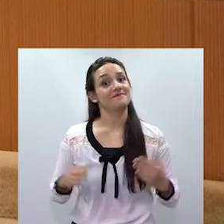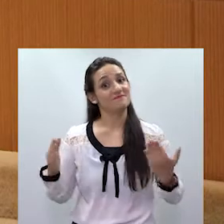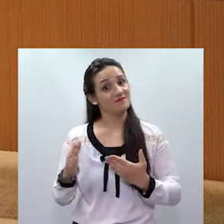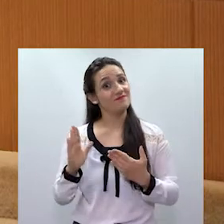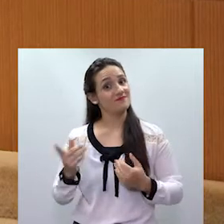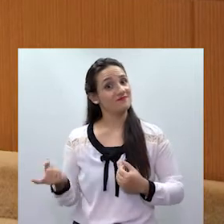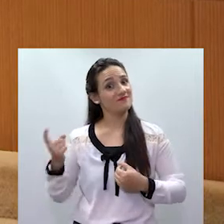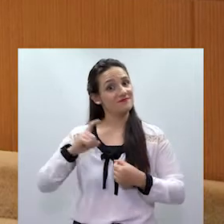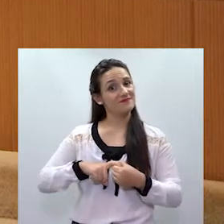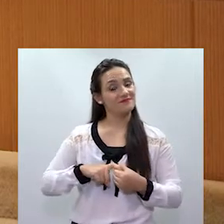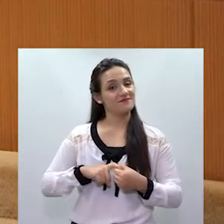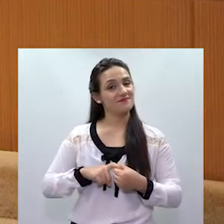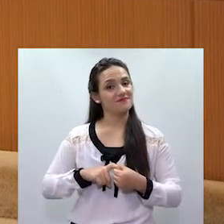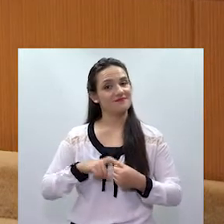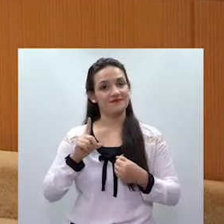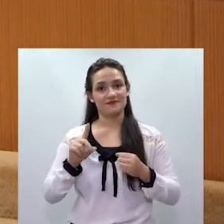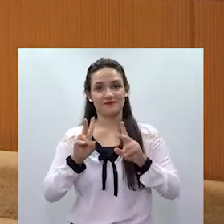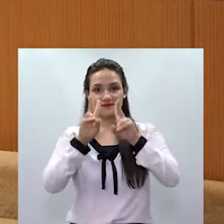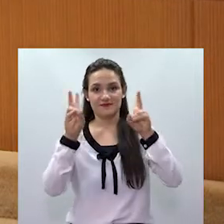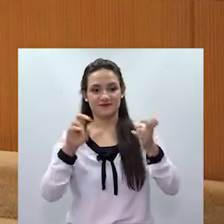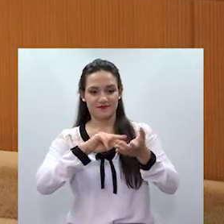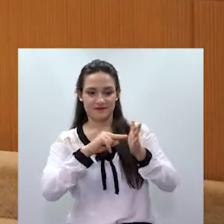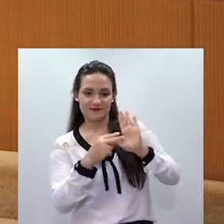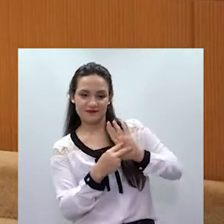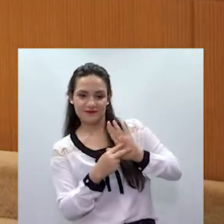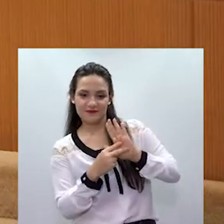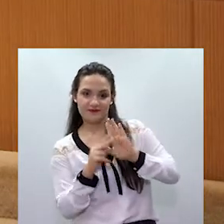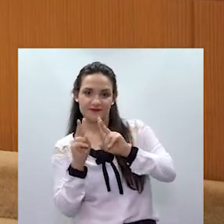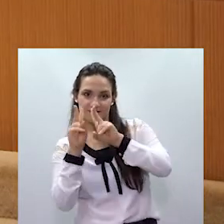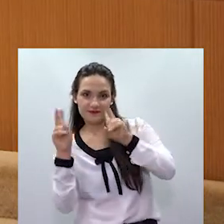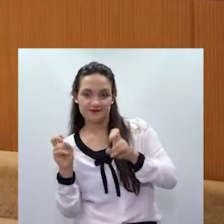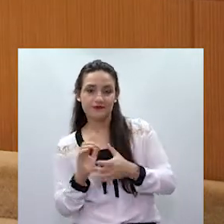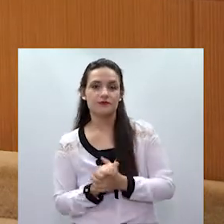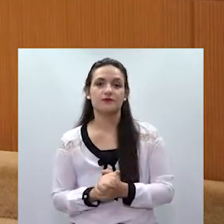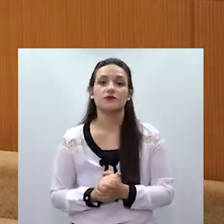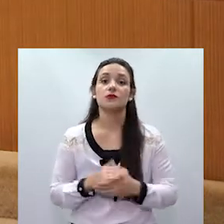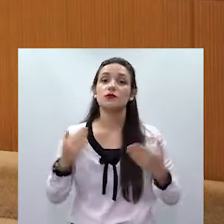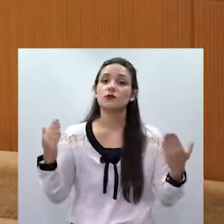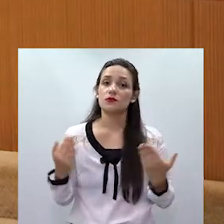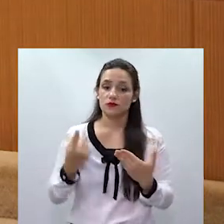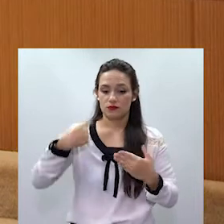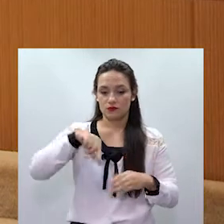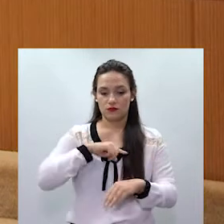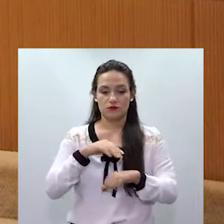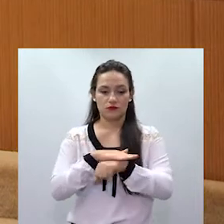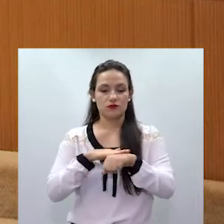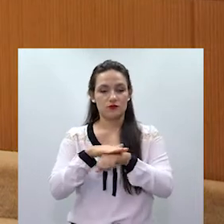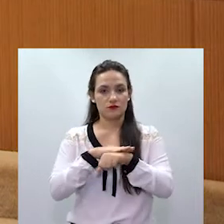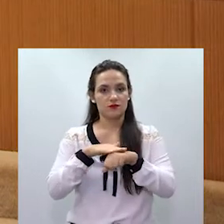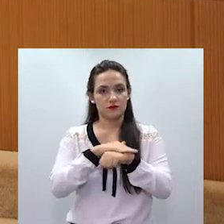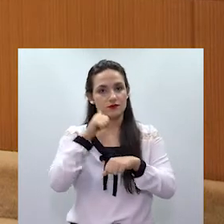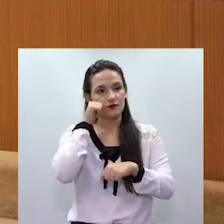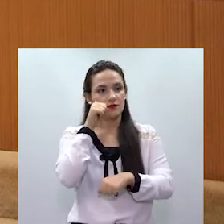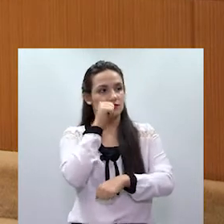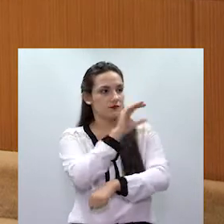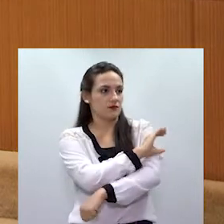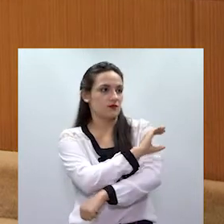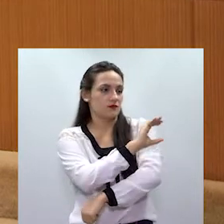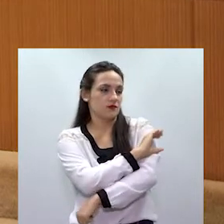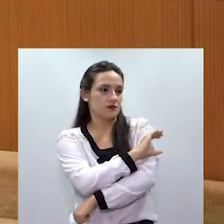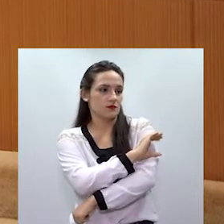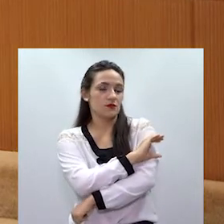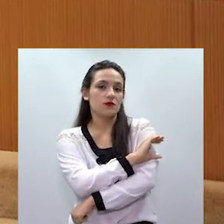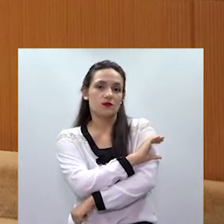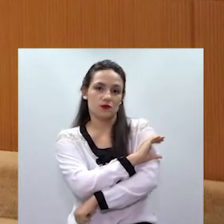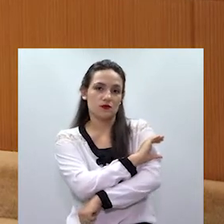Estamos de volta com o mérito da questão e no programa de hoje, conversamos com a coordenadora estadual da mulher em situação